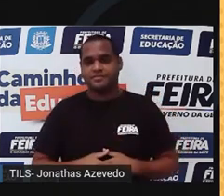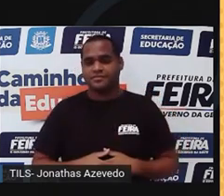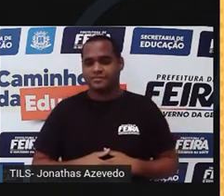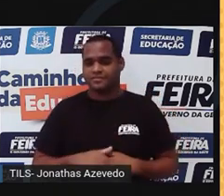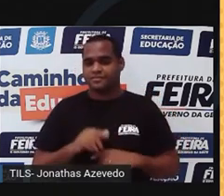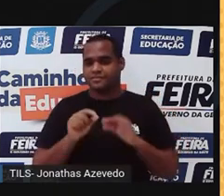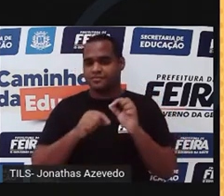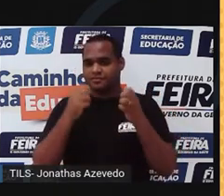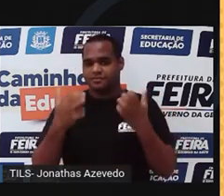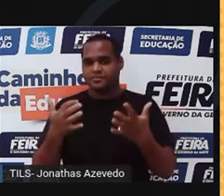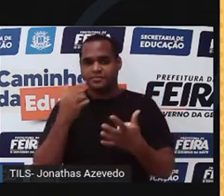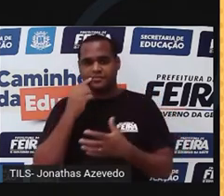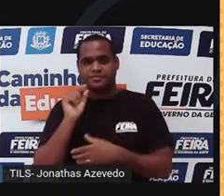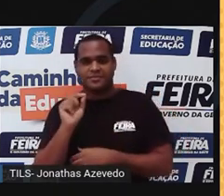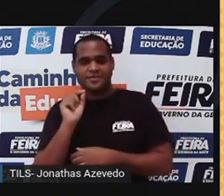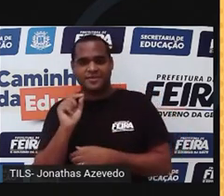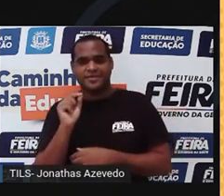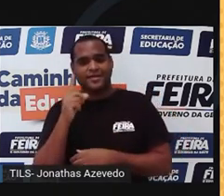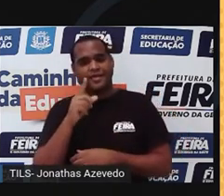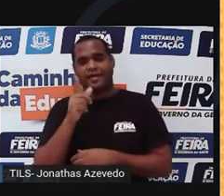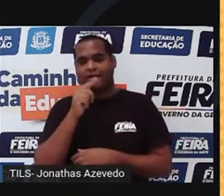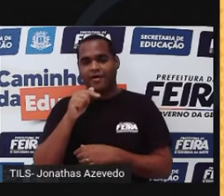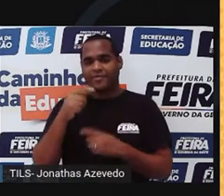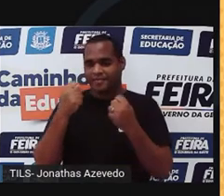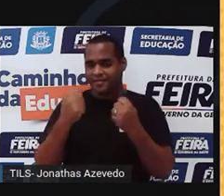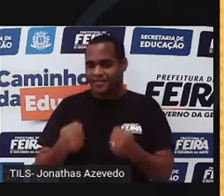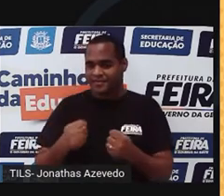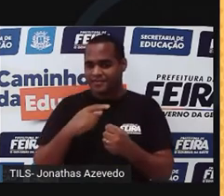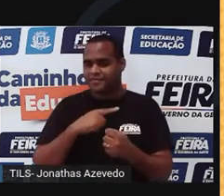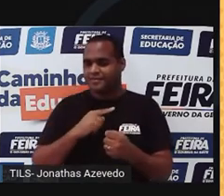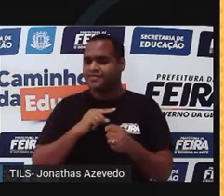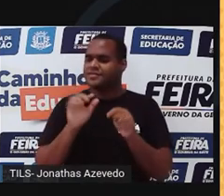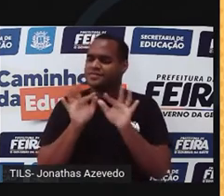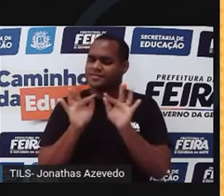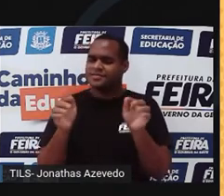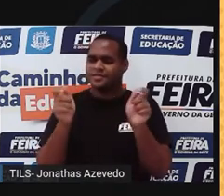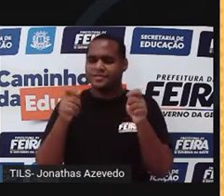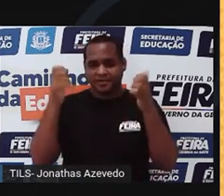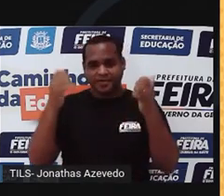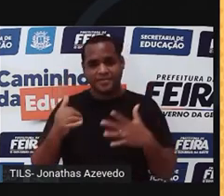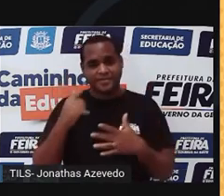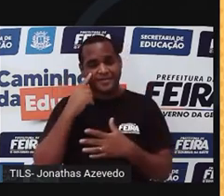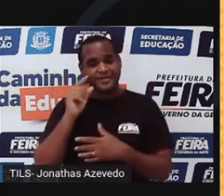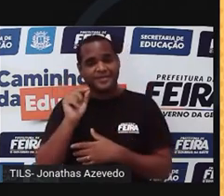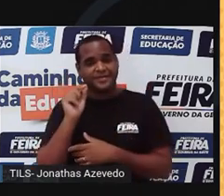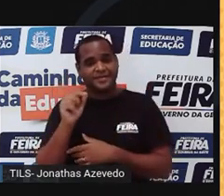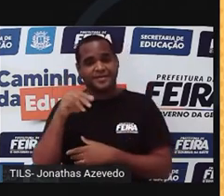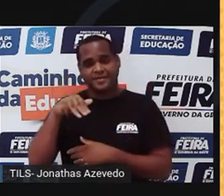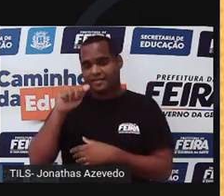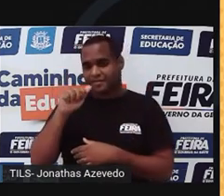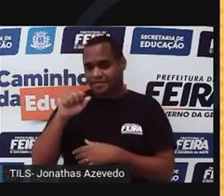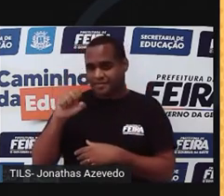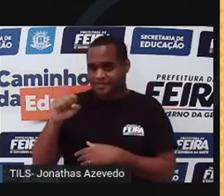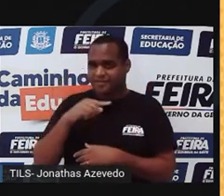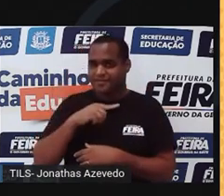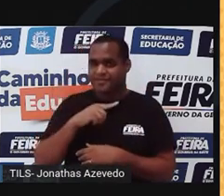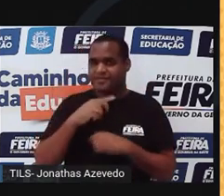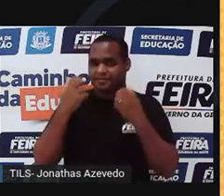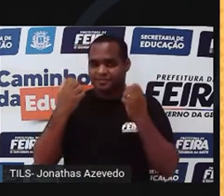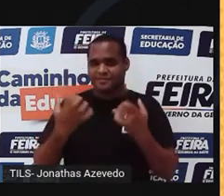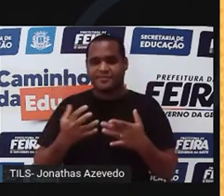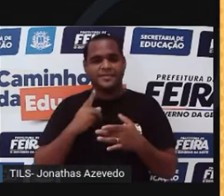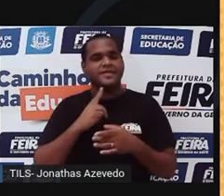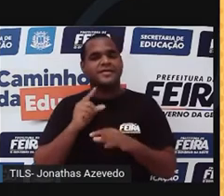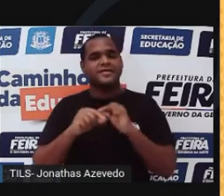seja, mais matéria, mais massa. Assim, podemos dizer que quanto mais massa um objeto possui, mais